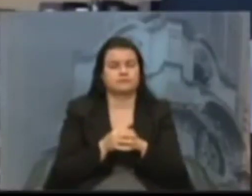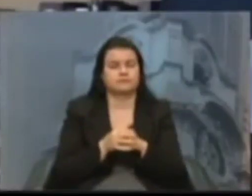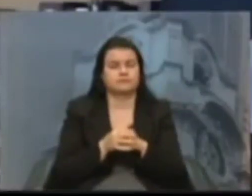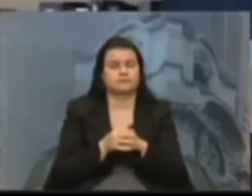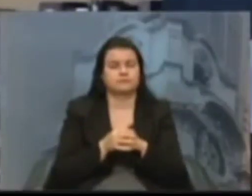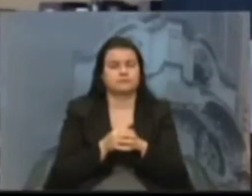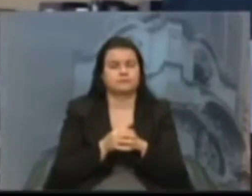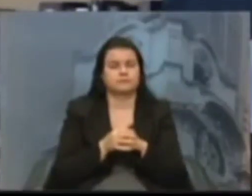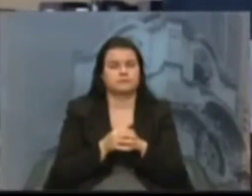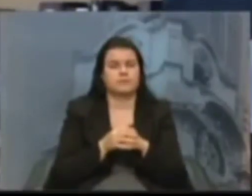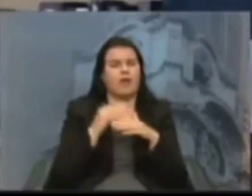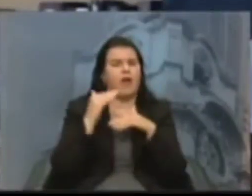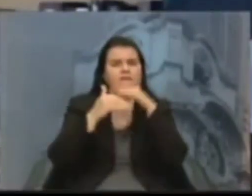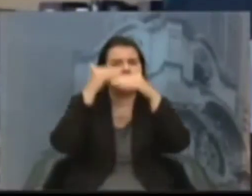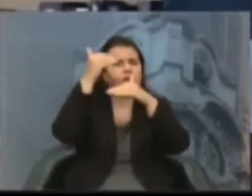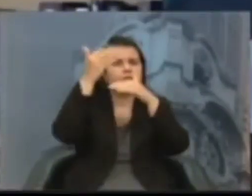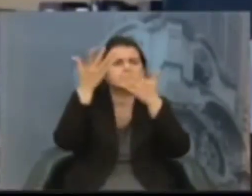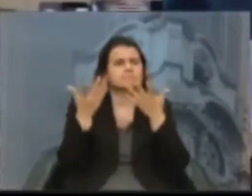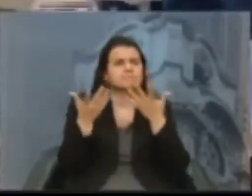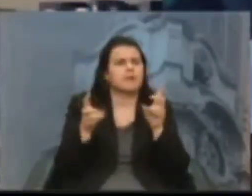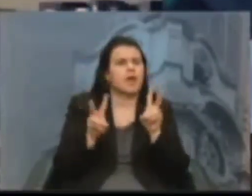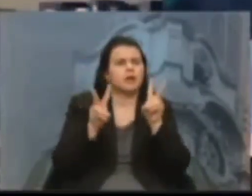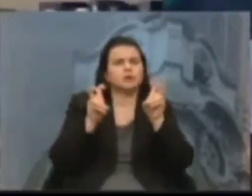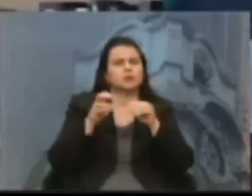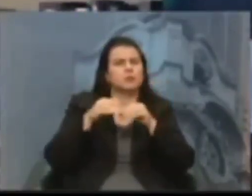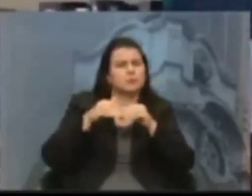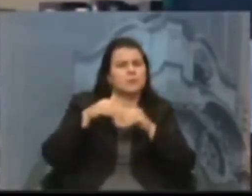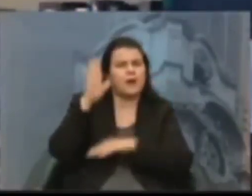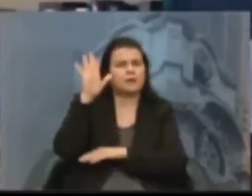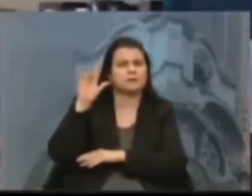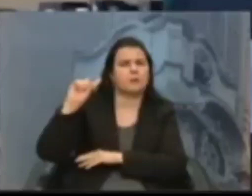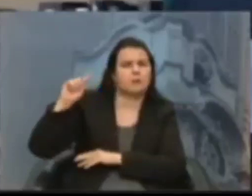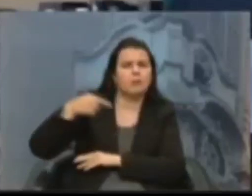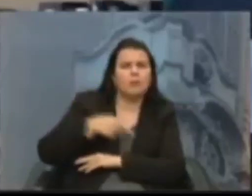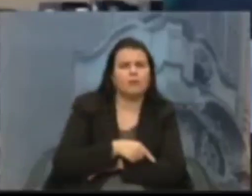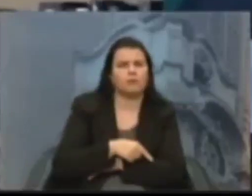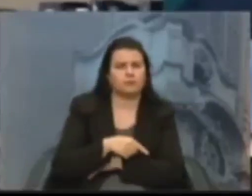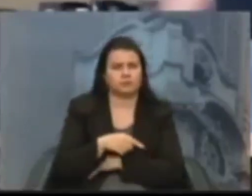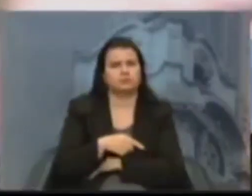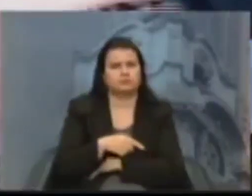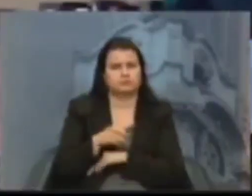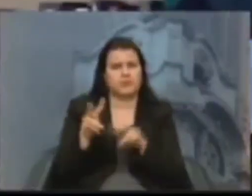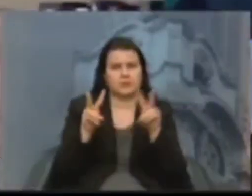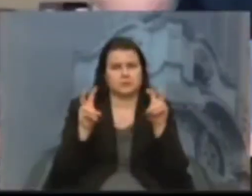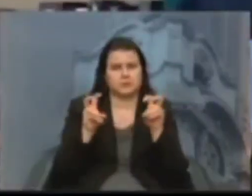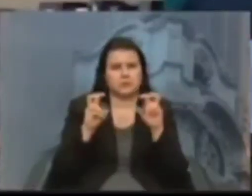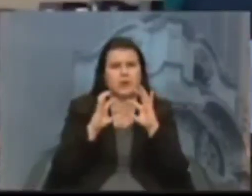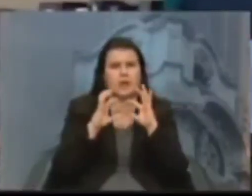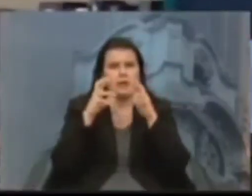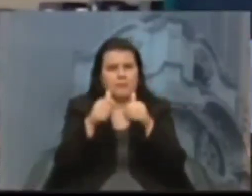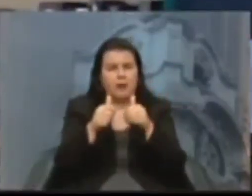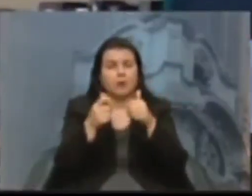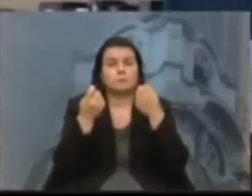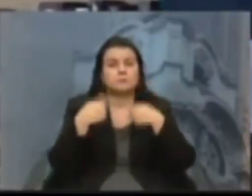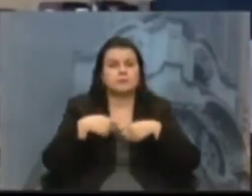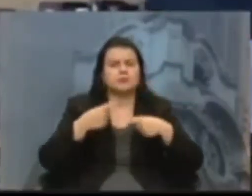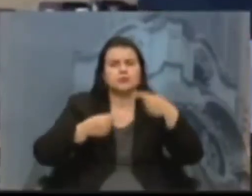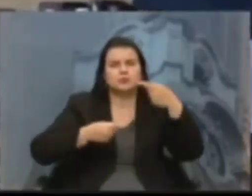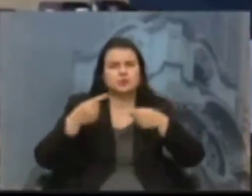avance em aspectos mais profundos dessa causa, que a gente discuta a pauta